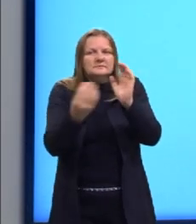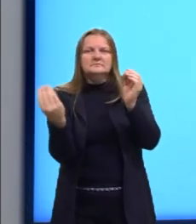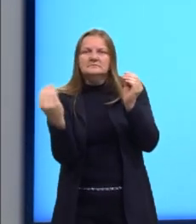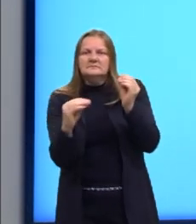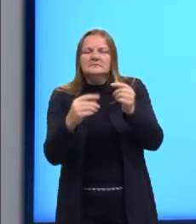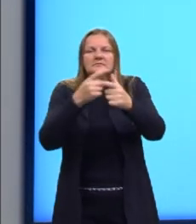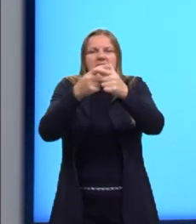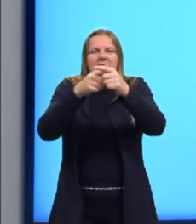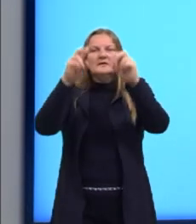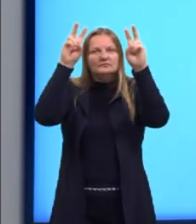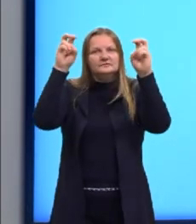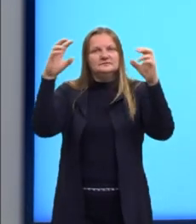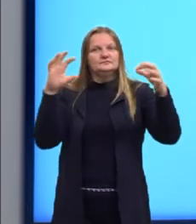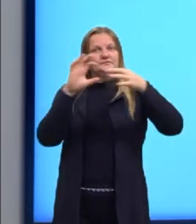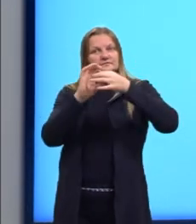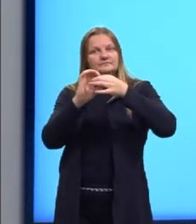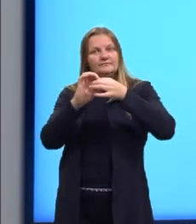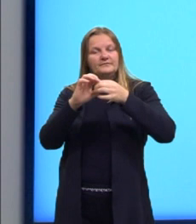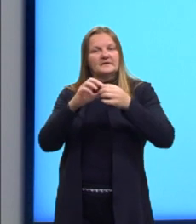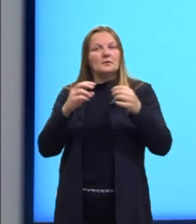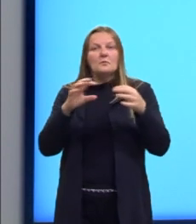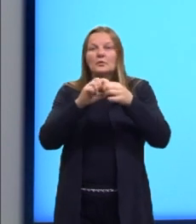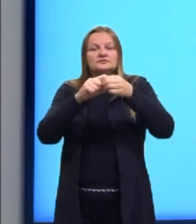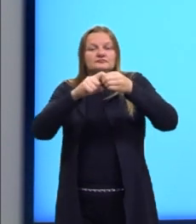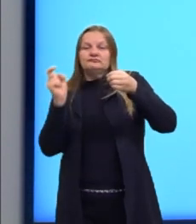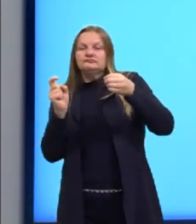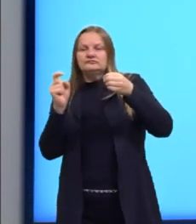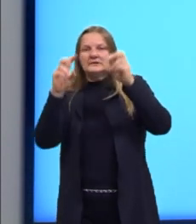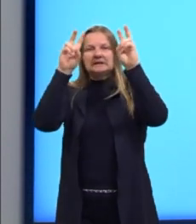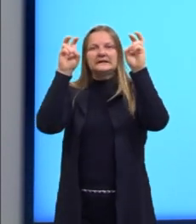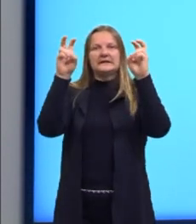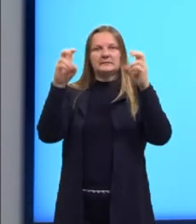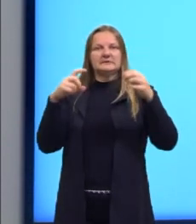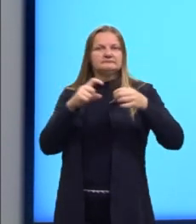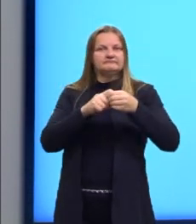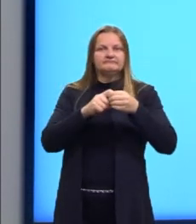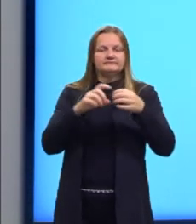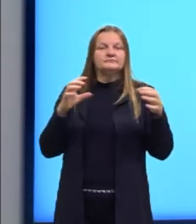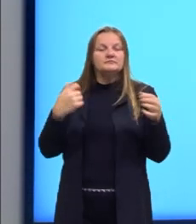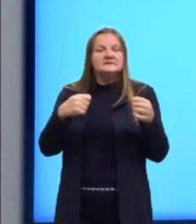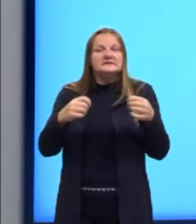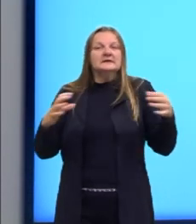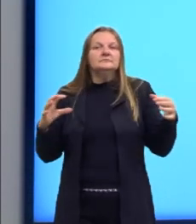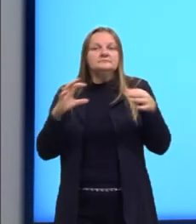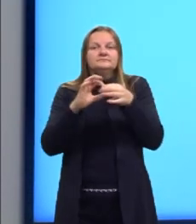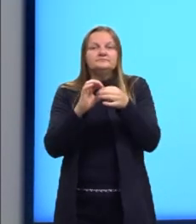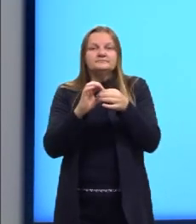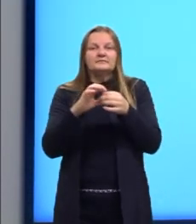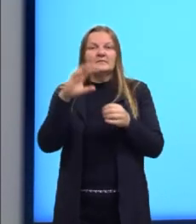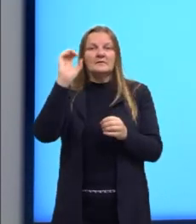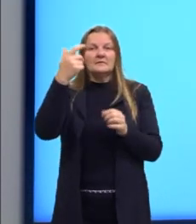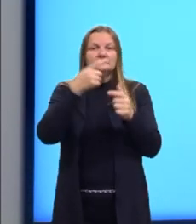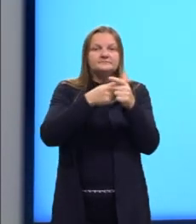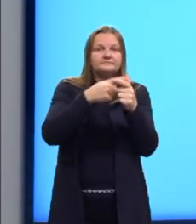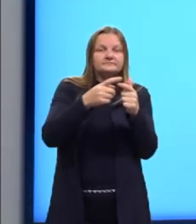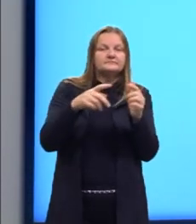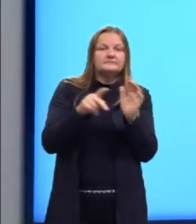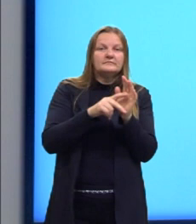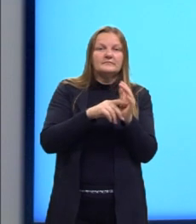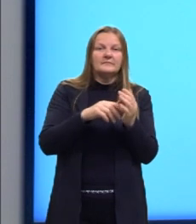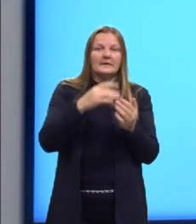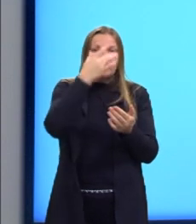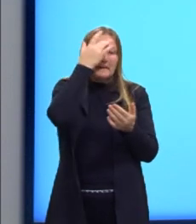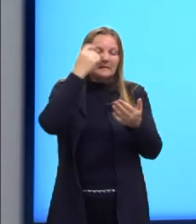problemática segundo o tema. Sendo assim, não é uma solução do problema que o